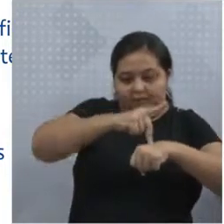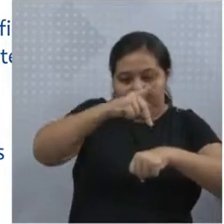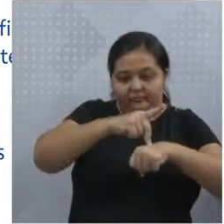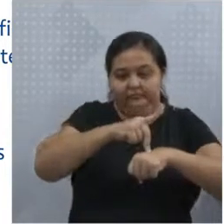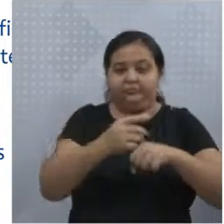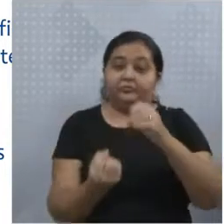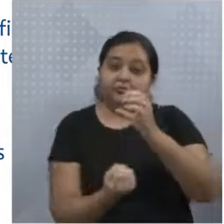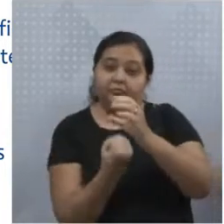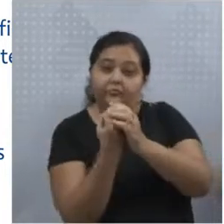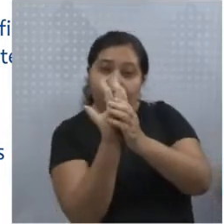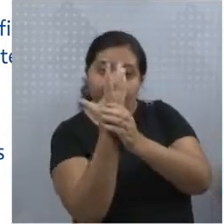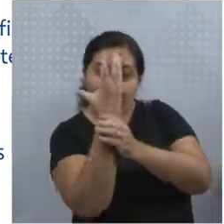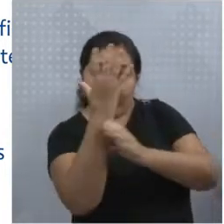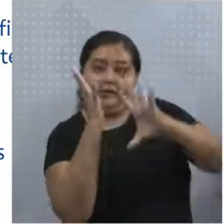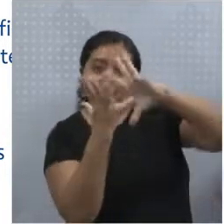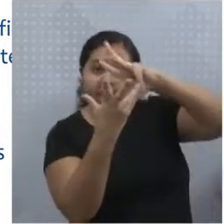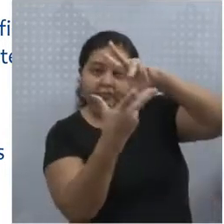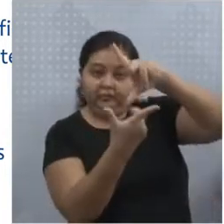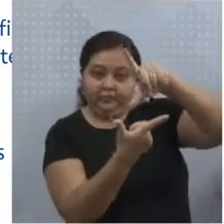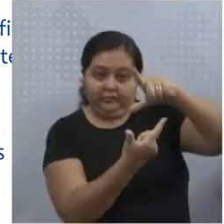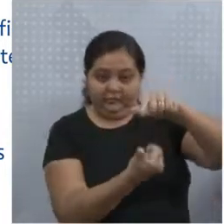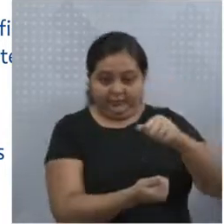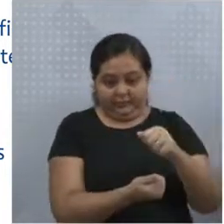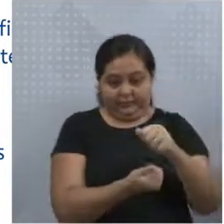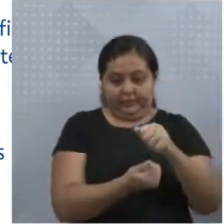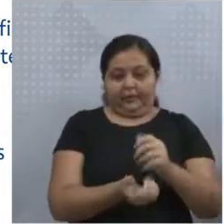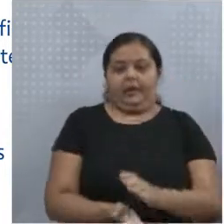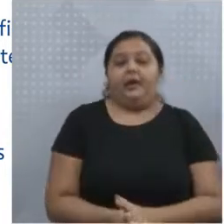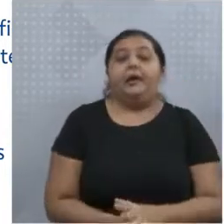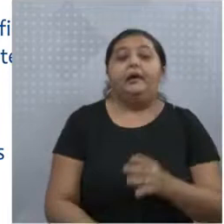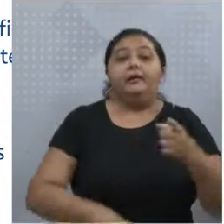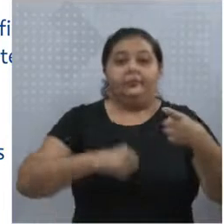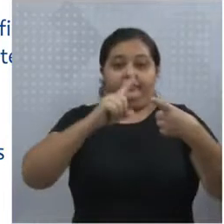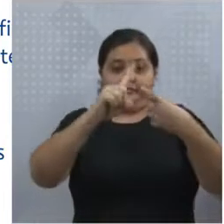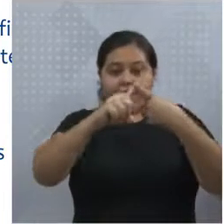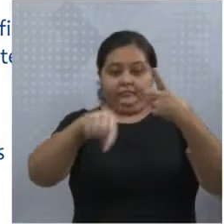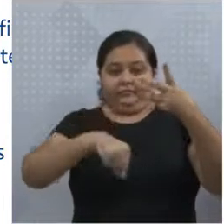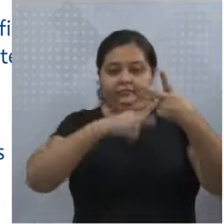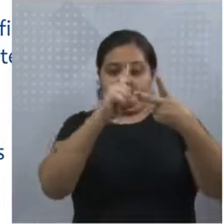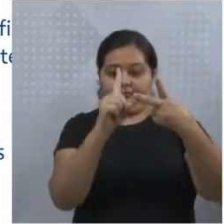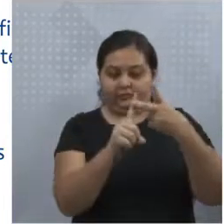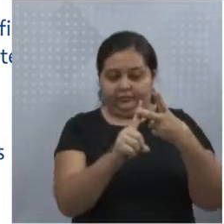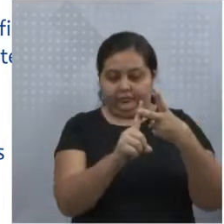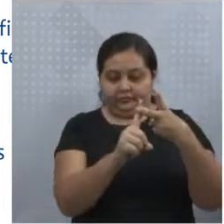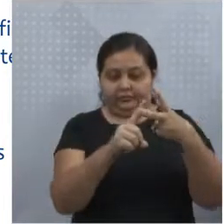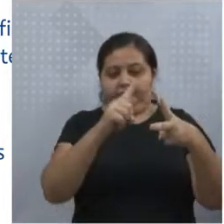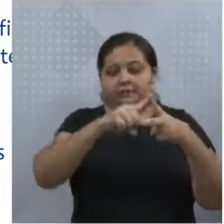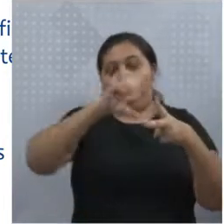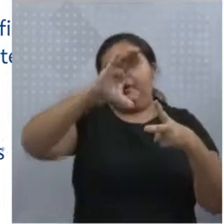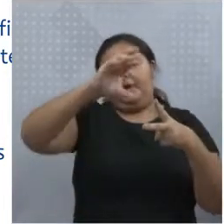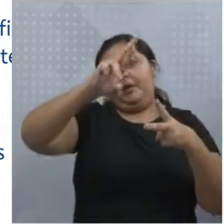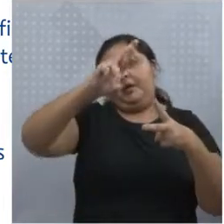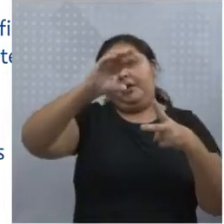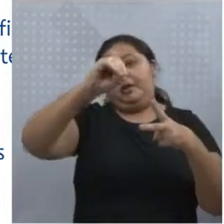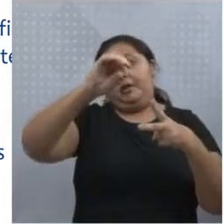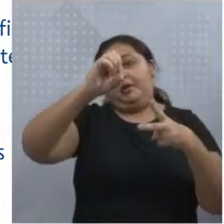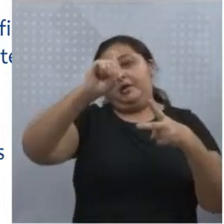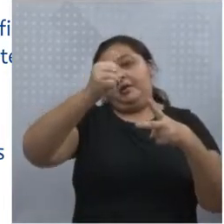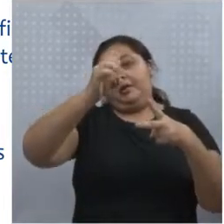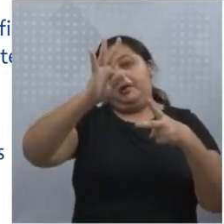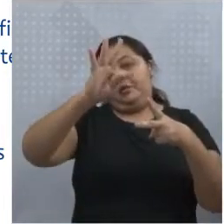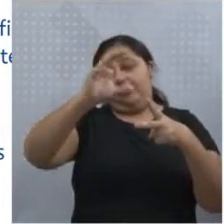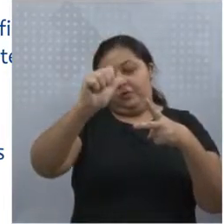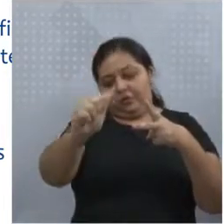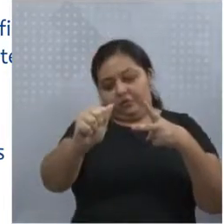processo de formação da terra. A crosta, é constituída de duas partes com diferentes espessuras. Temos a